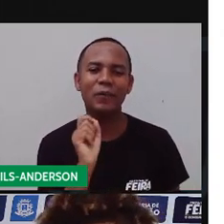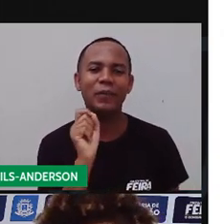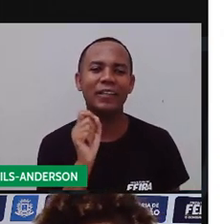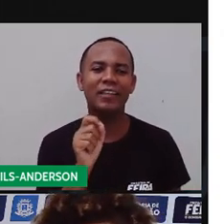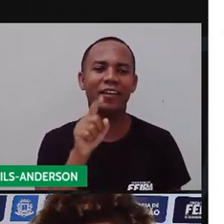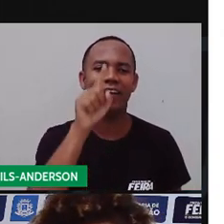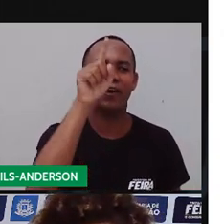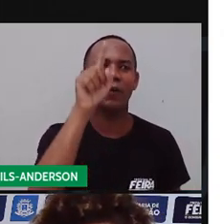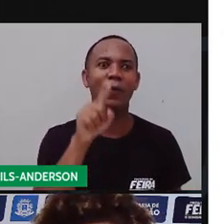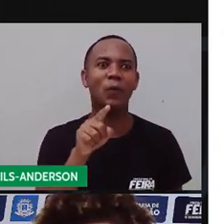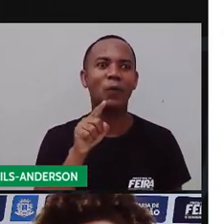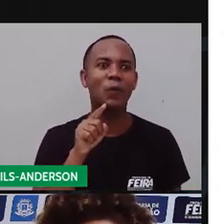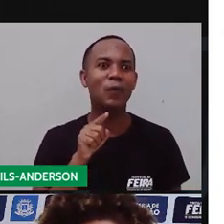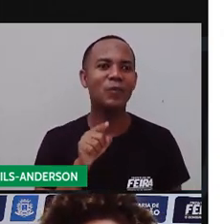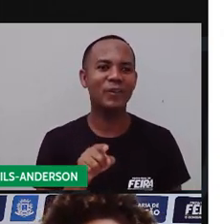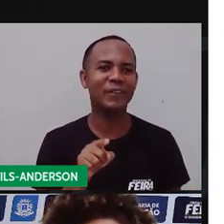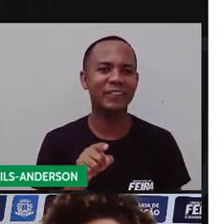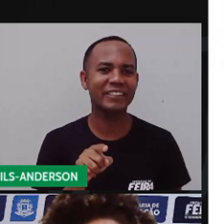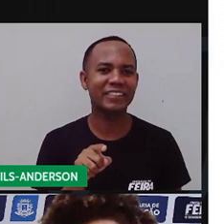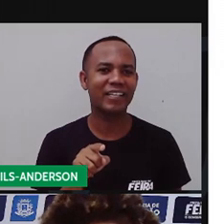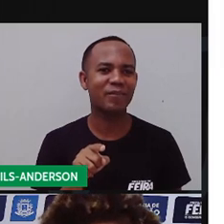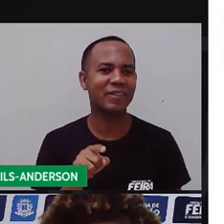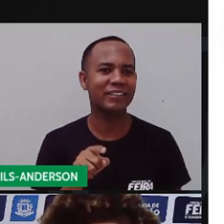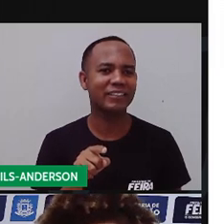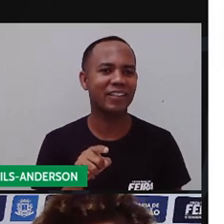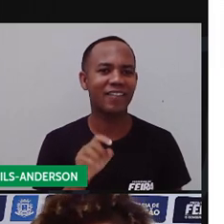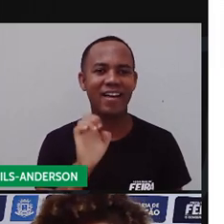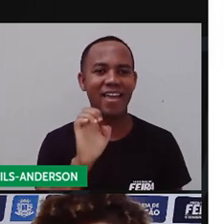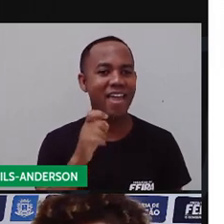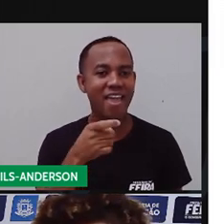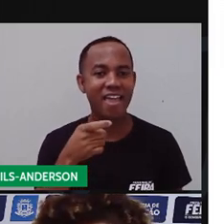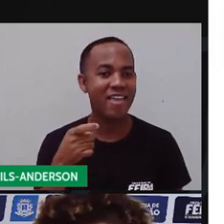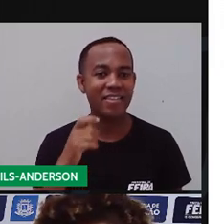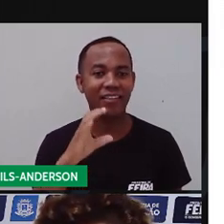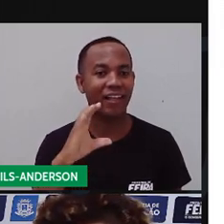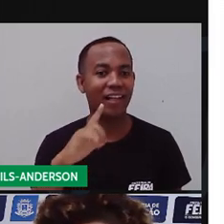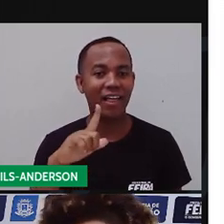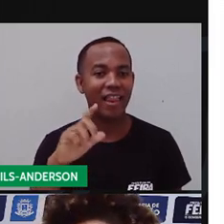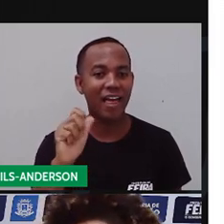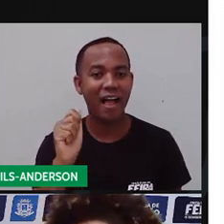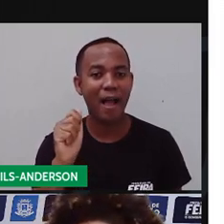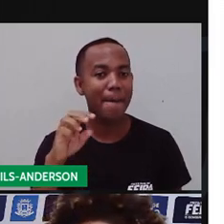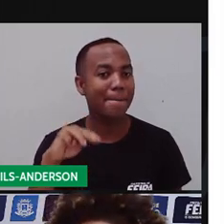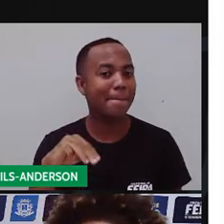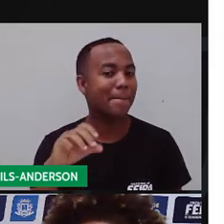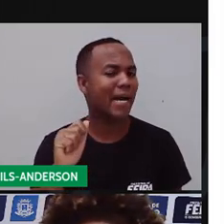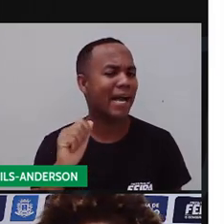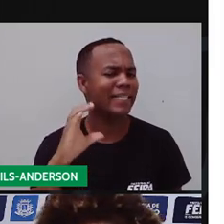Ó, admiração, alegria, espanto. Tudo isso a gente vai utilizar o quê? A